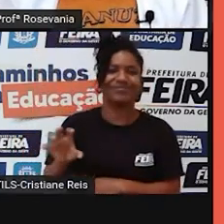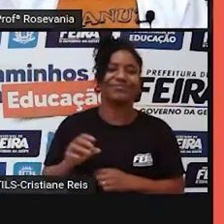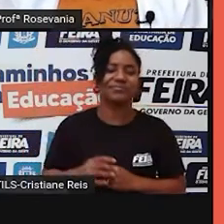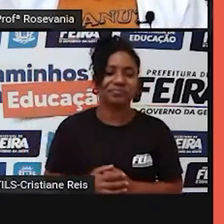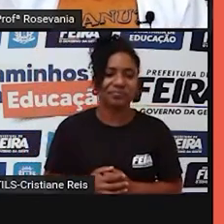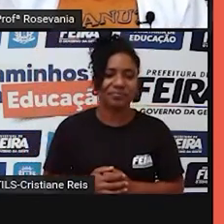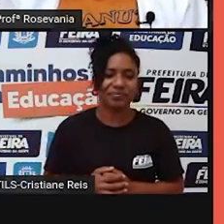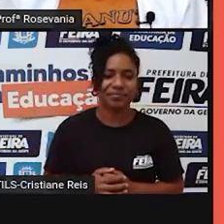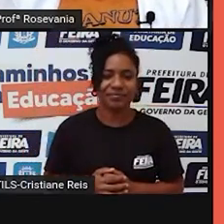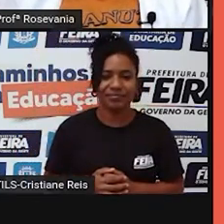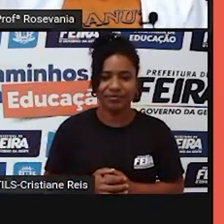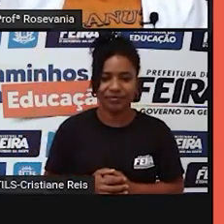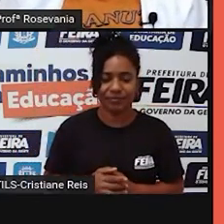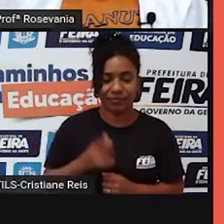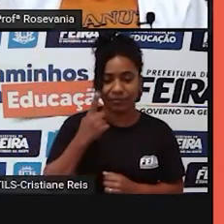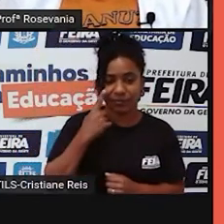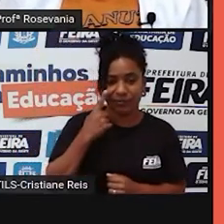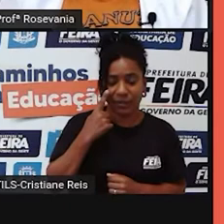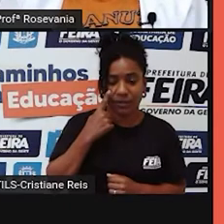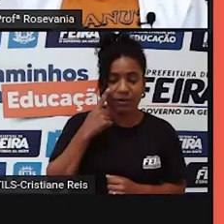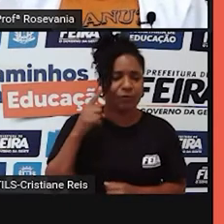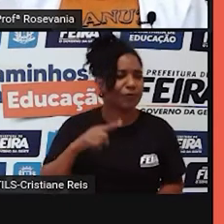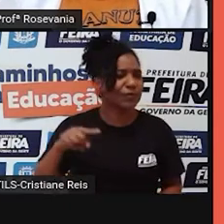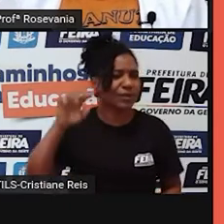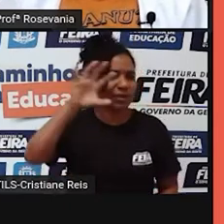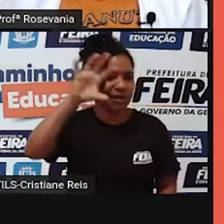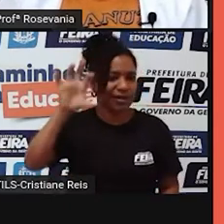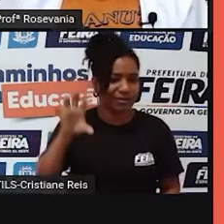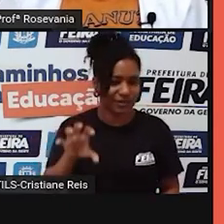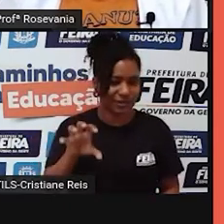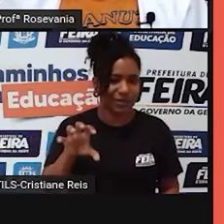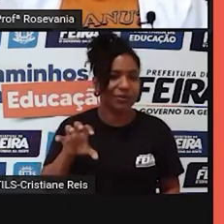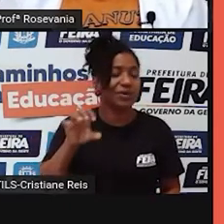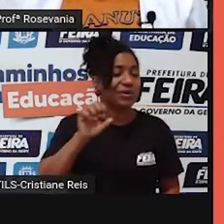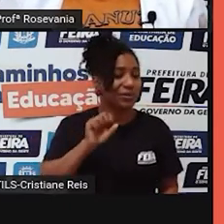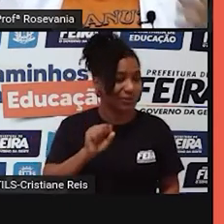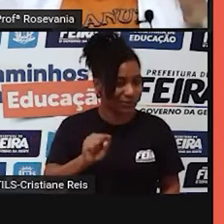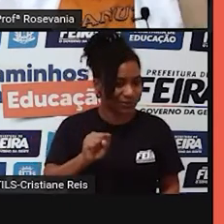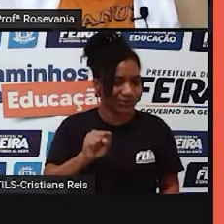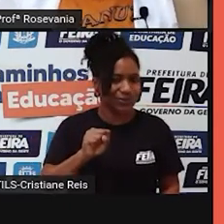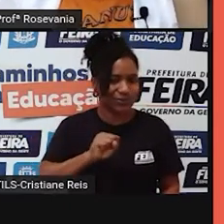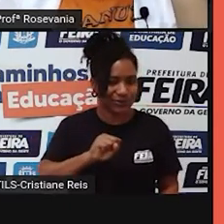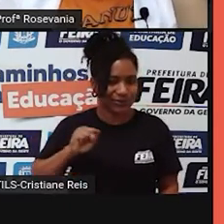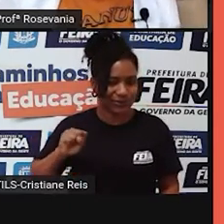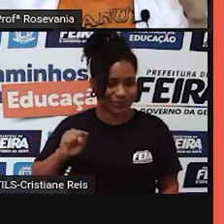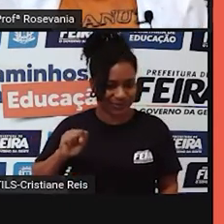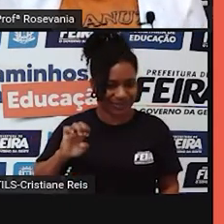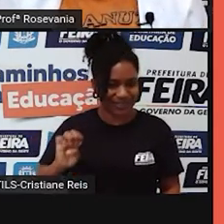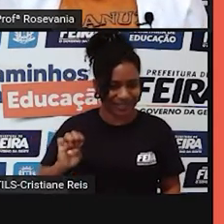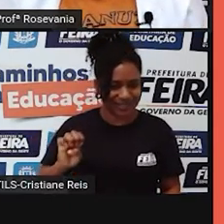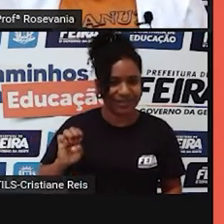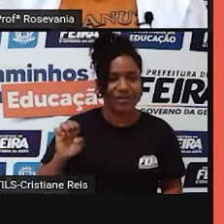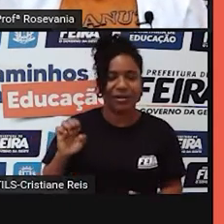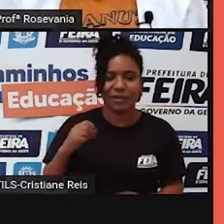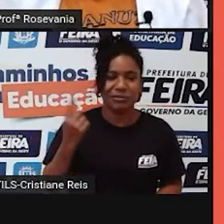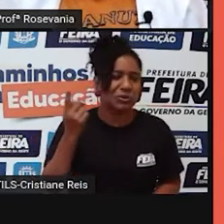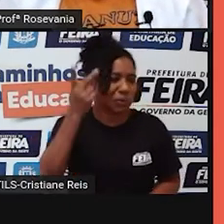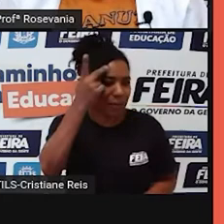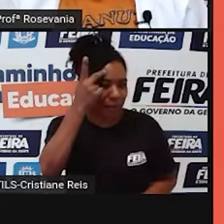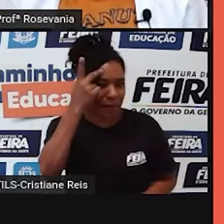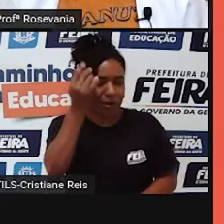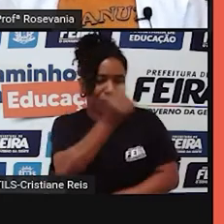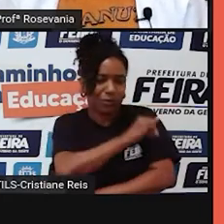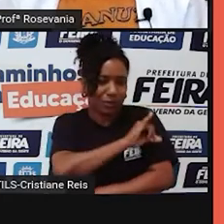E quando a gente chega aqui, na região sudeste, né, nesse eixo aquizinho, né, do finalzinho de Minas Gerais, São Paulo, Rio de